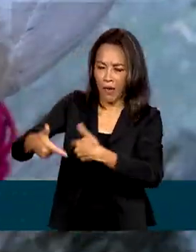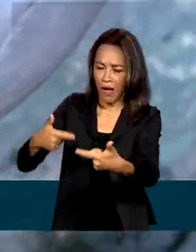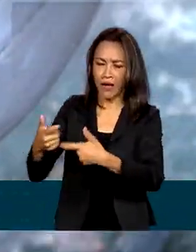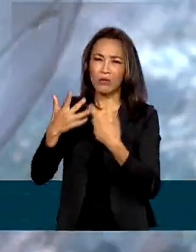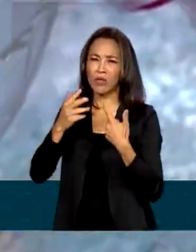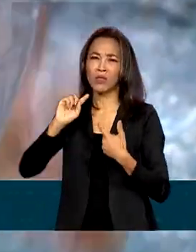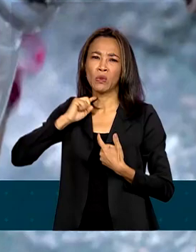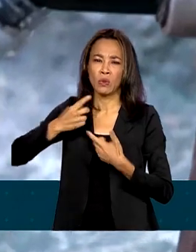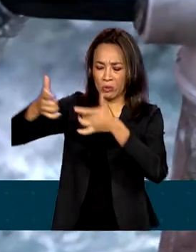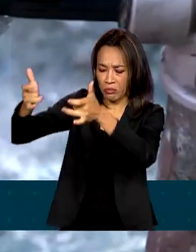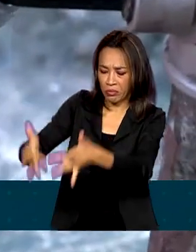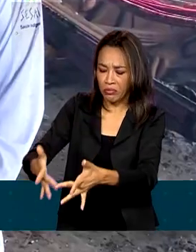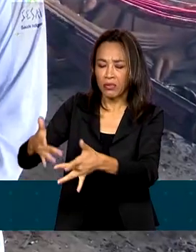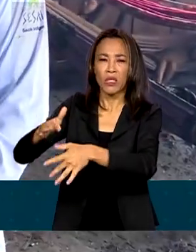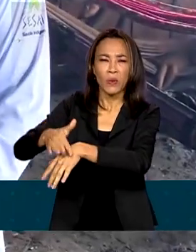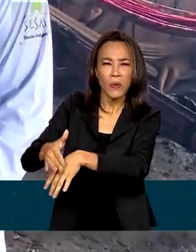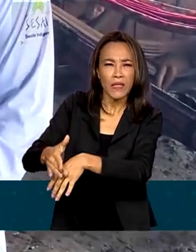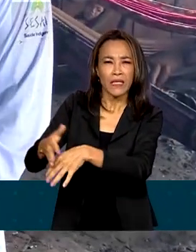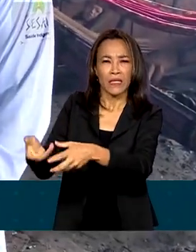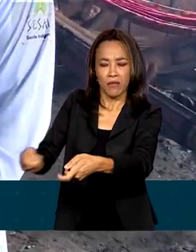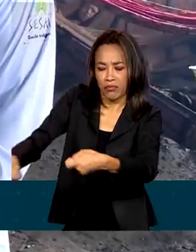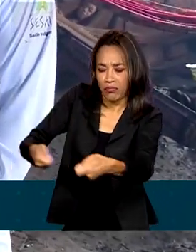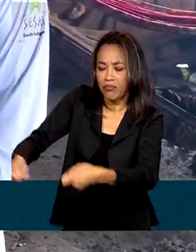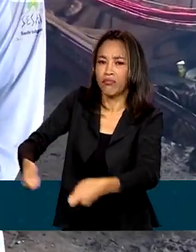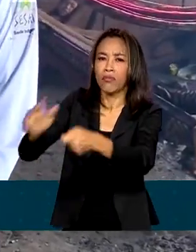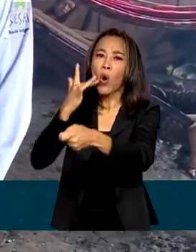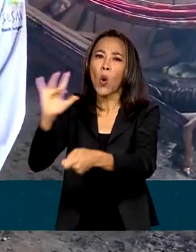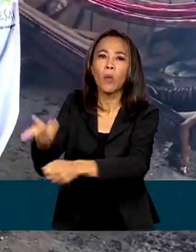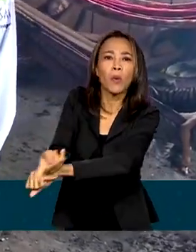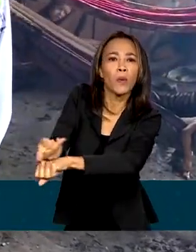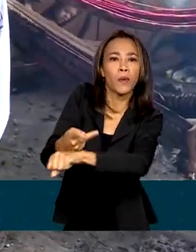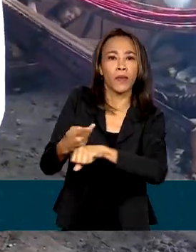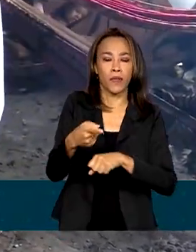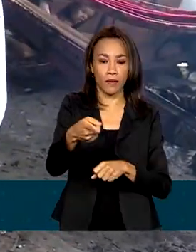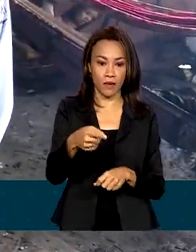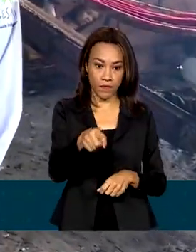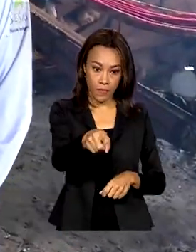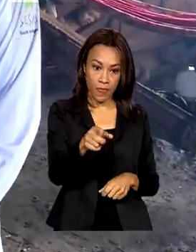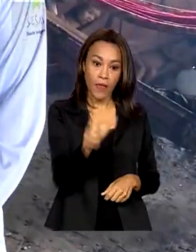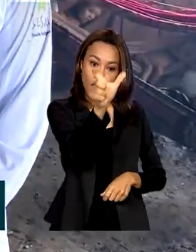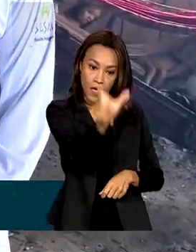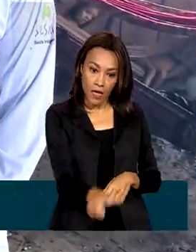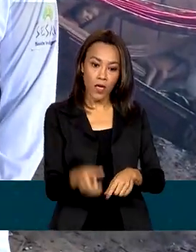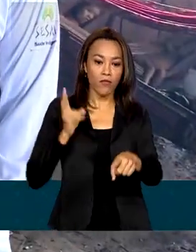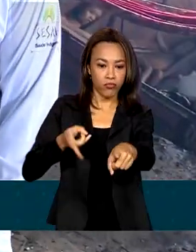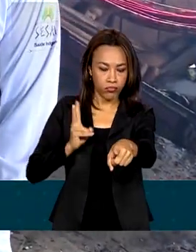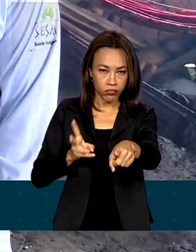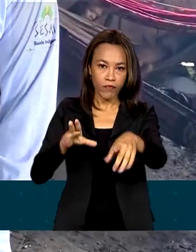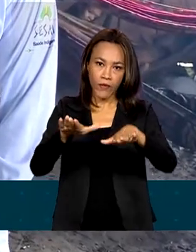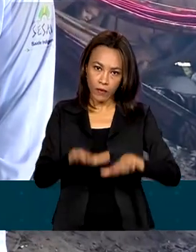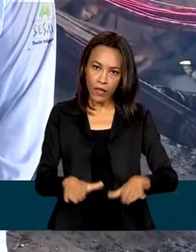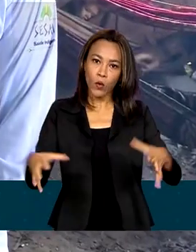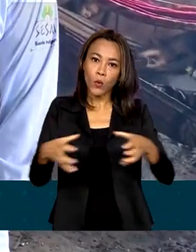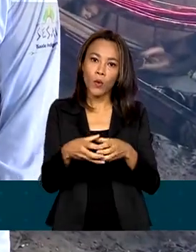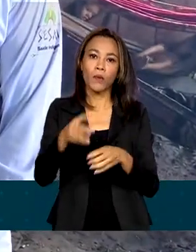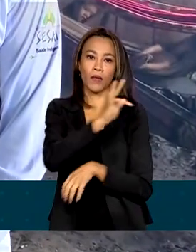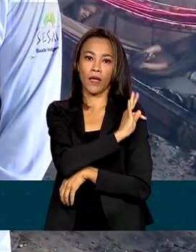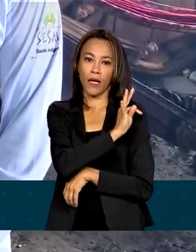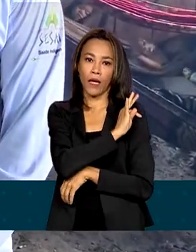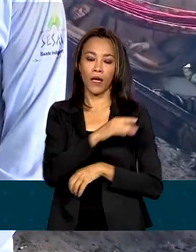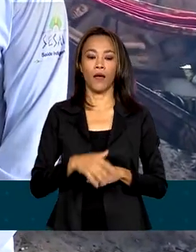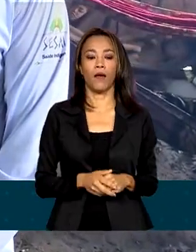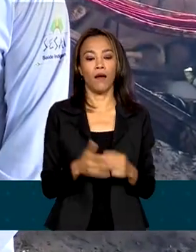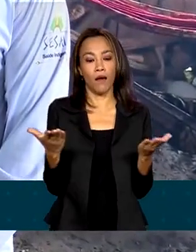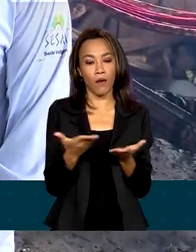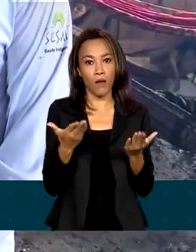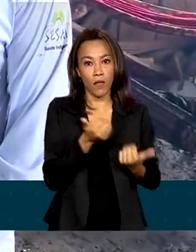levam doenças como a malária. Aqui tem a equipe do DSEI, que fica permanente com os técnicos, profissionais. Tem agora